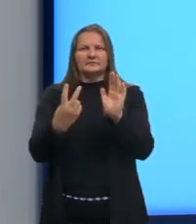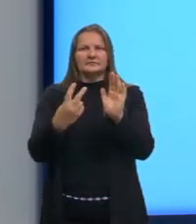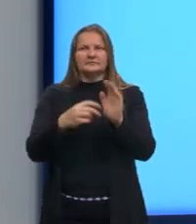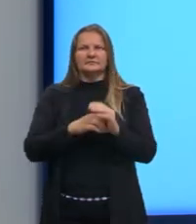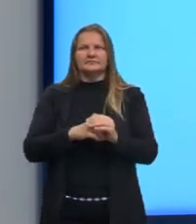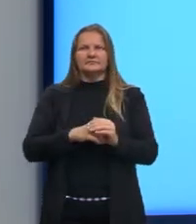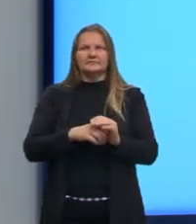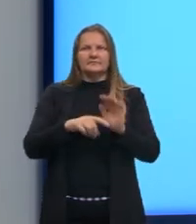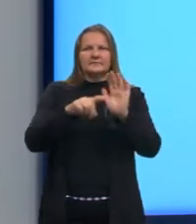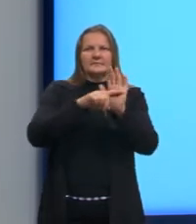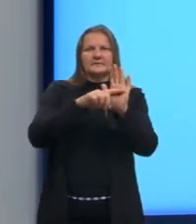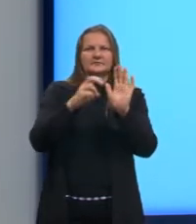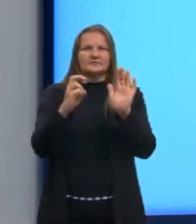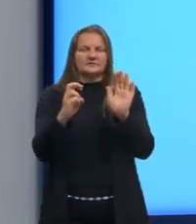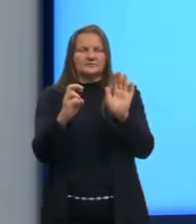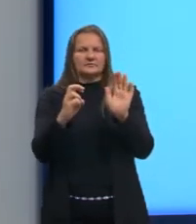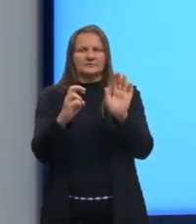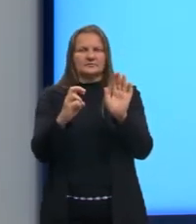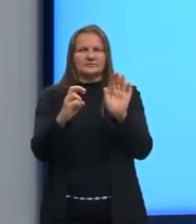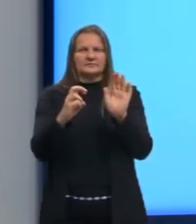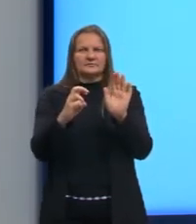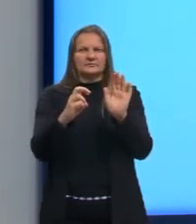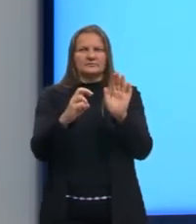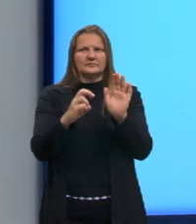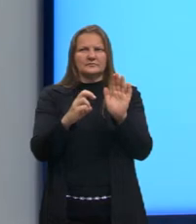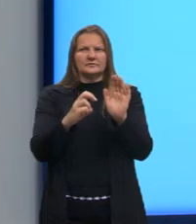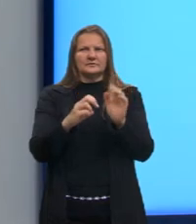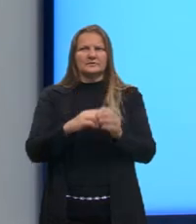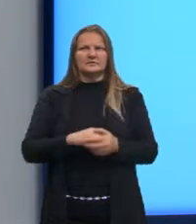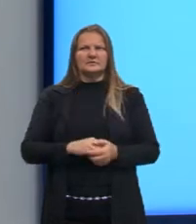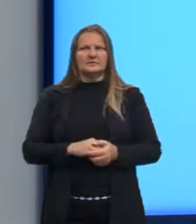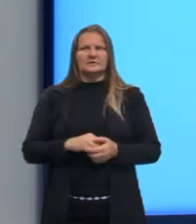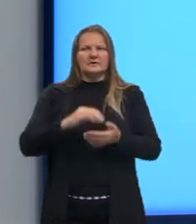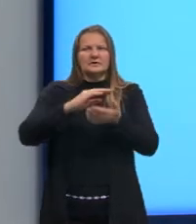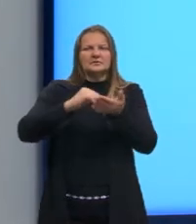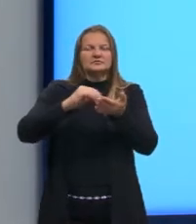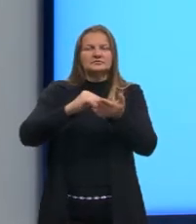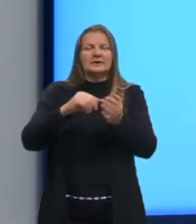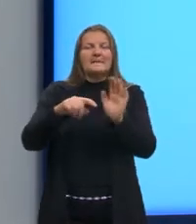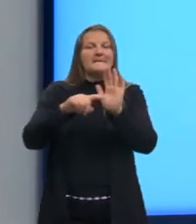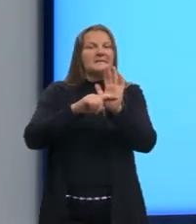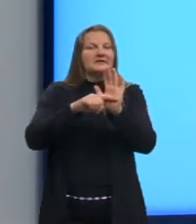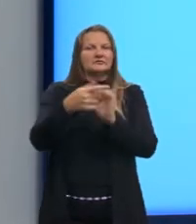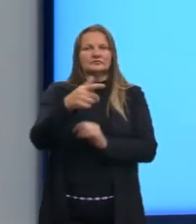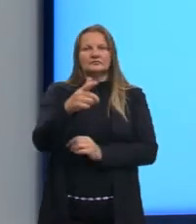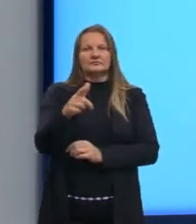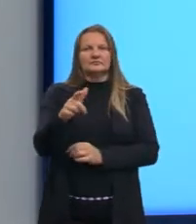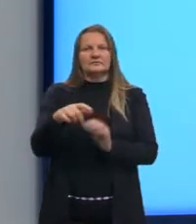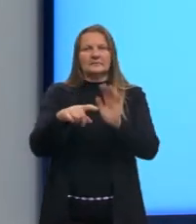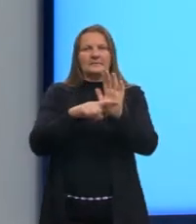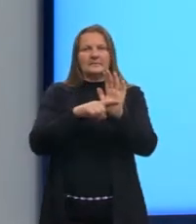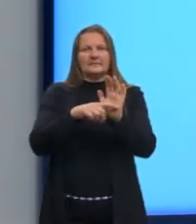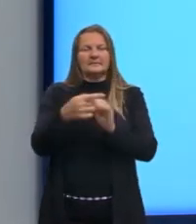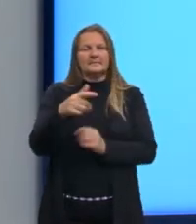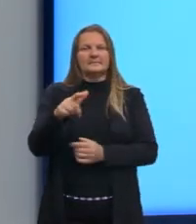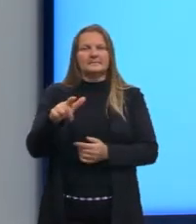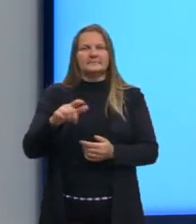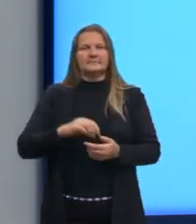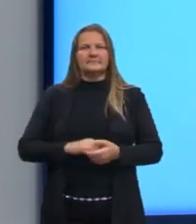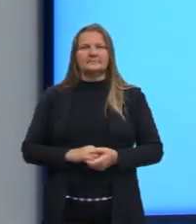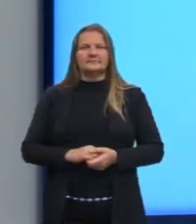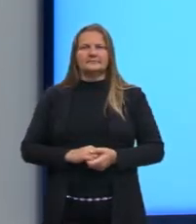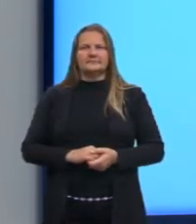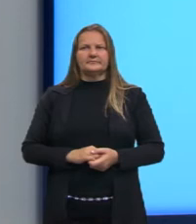que resulta no módulo de menos 5. E aí, nós tiramos o sinal, né? Aqui, quando nós temos o módulo de menos